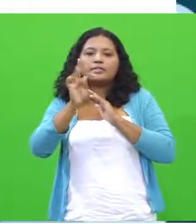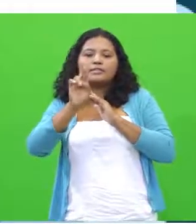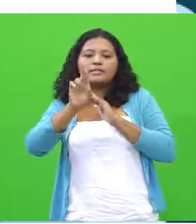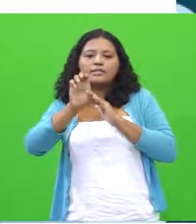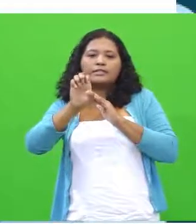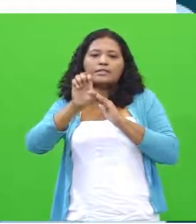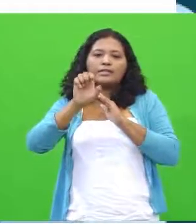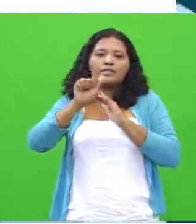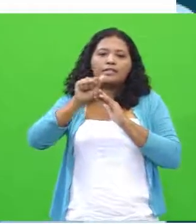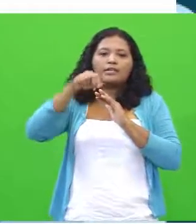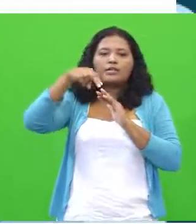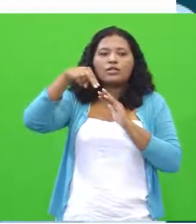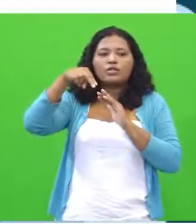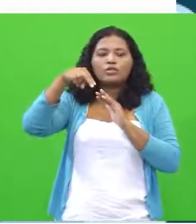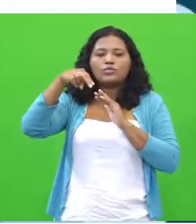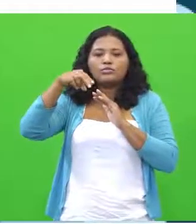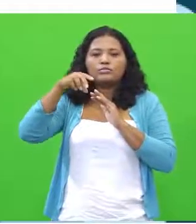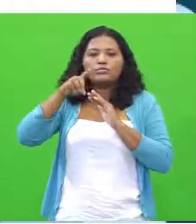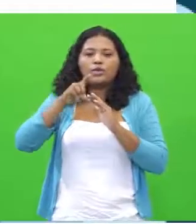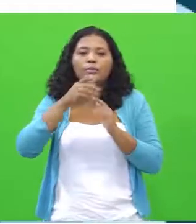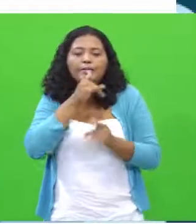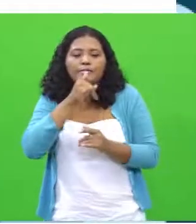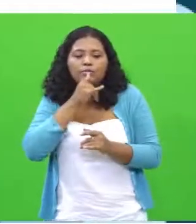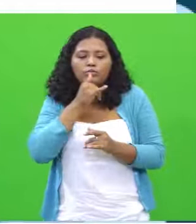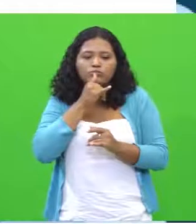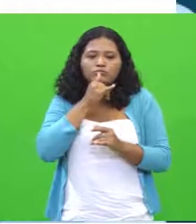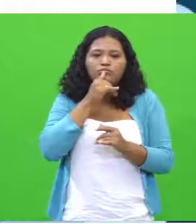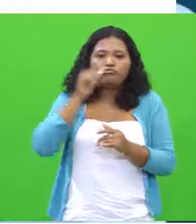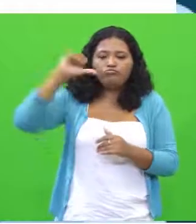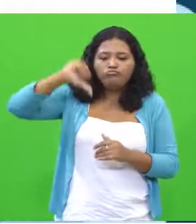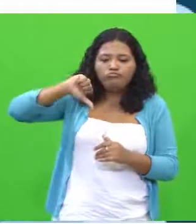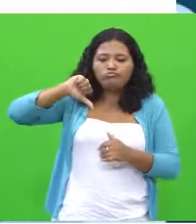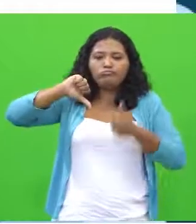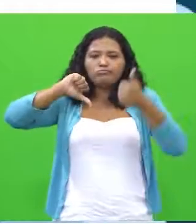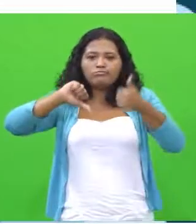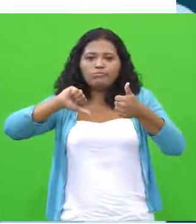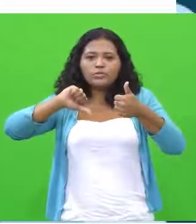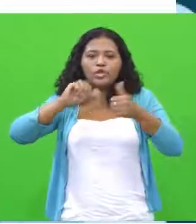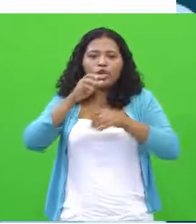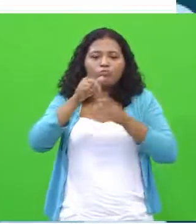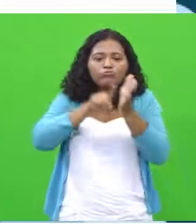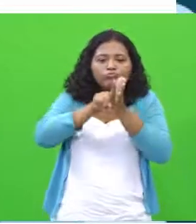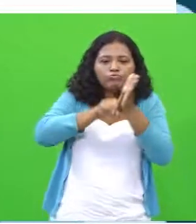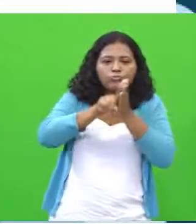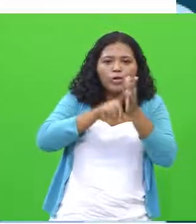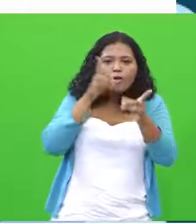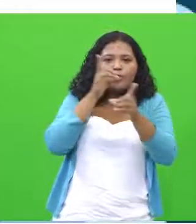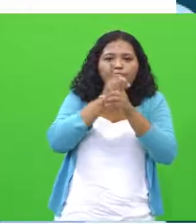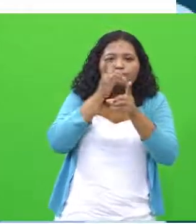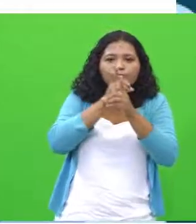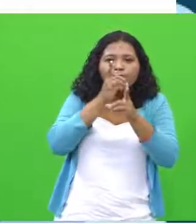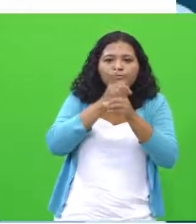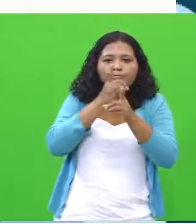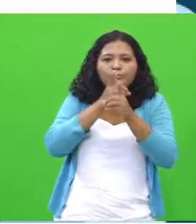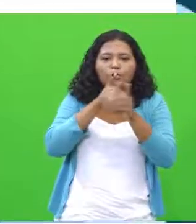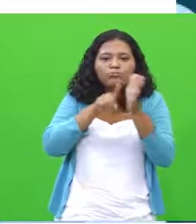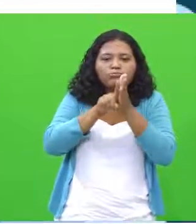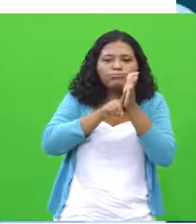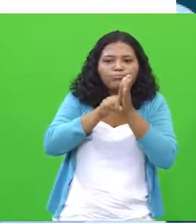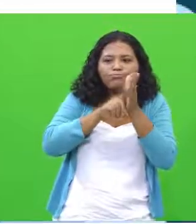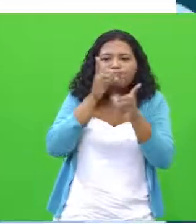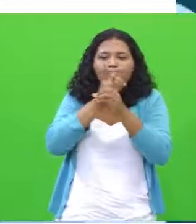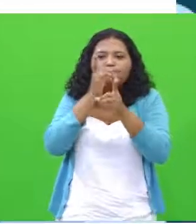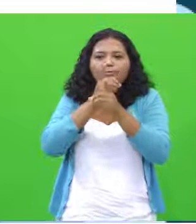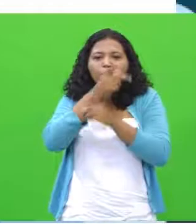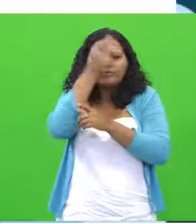outra, a partir do momento que você cai na rede, é rastreado e identificado. Ele fecha, então, o painel do